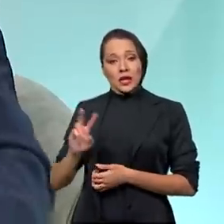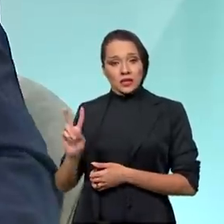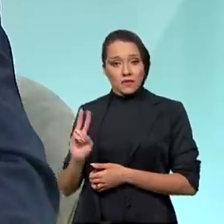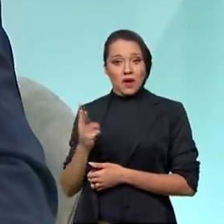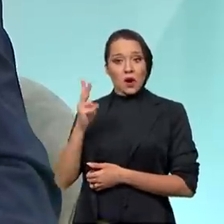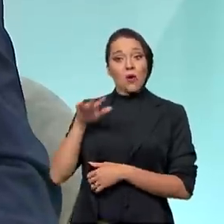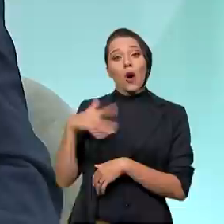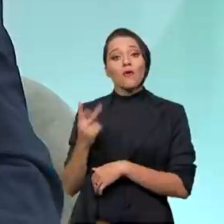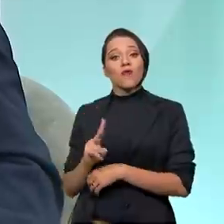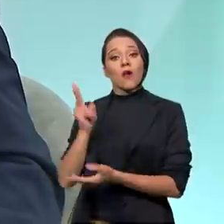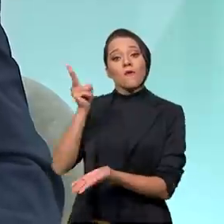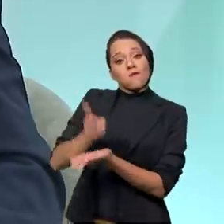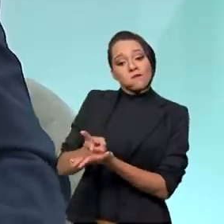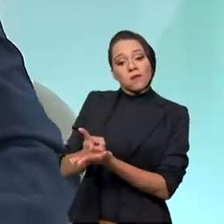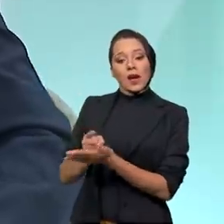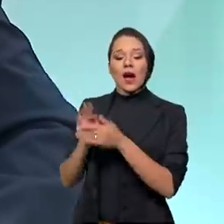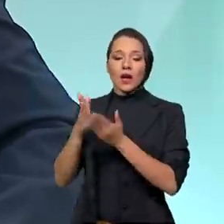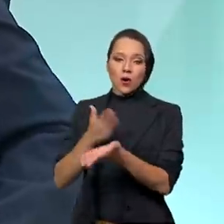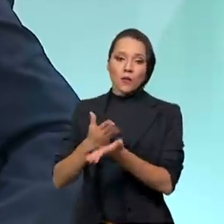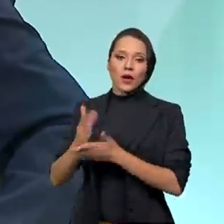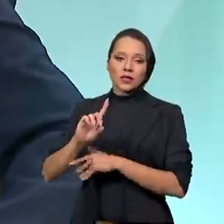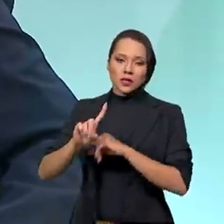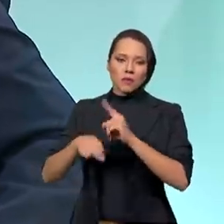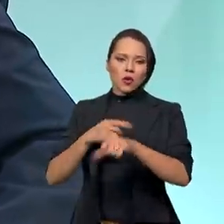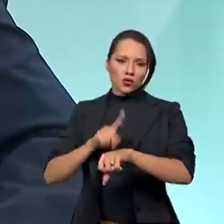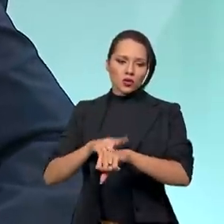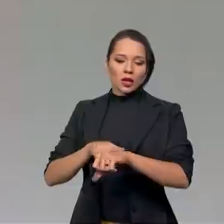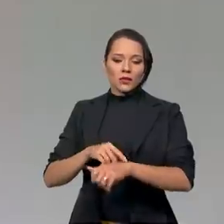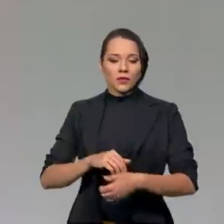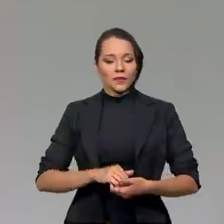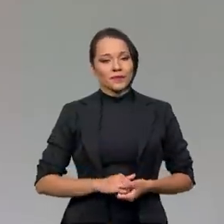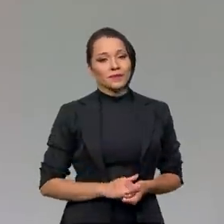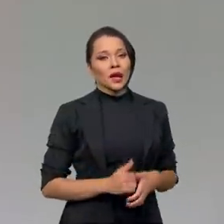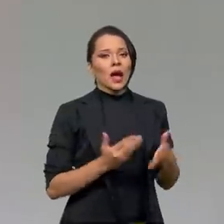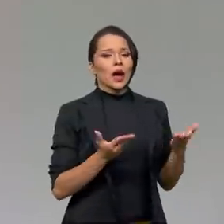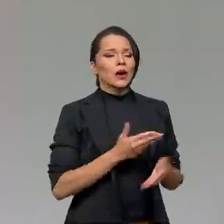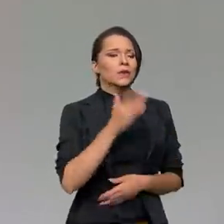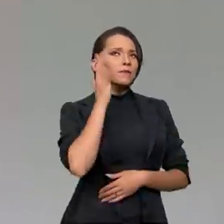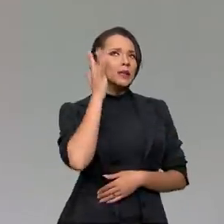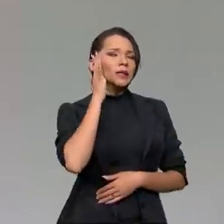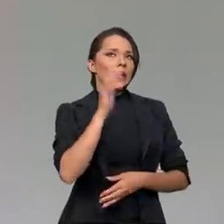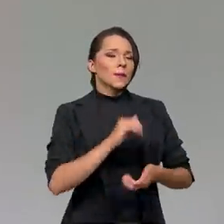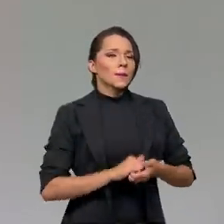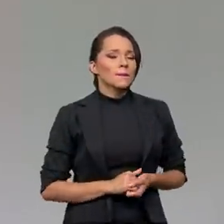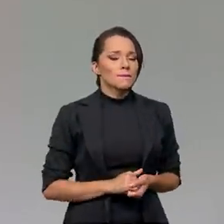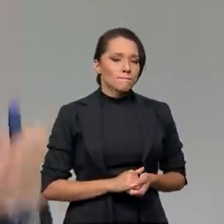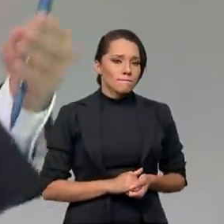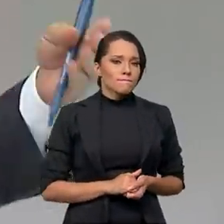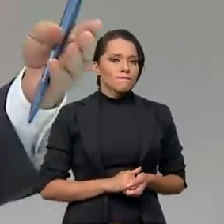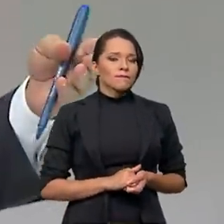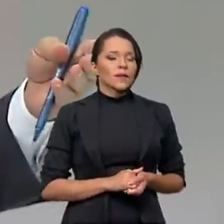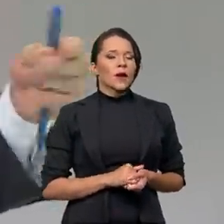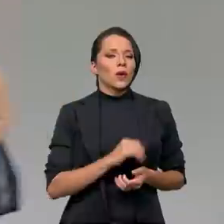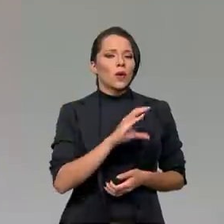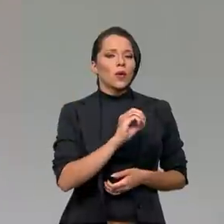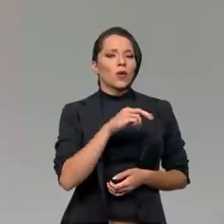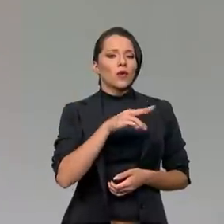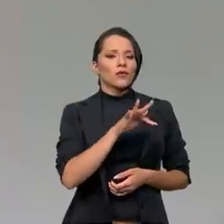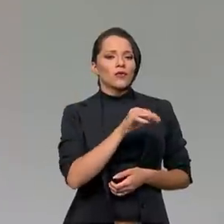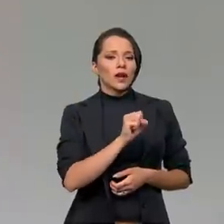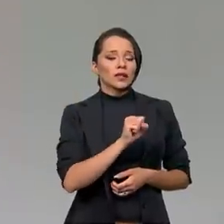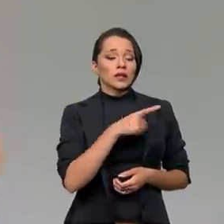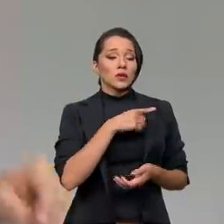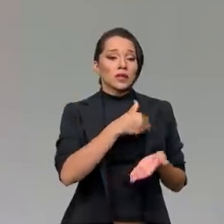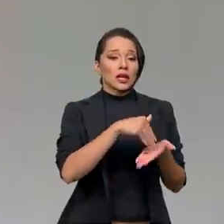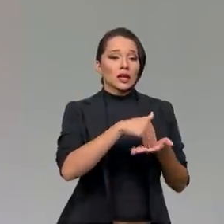Exatamente, né? E isso entra em vigor depois de um determinado tempo. Agora, imaginemos o seguinte, o CONFAS é formado pelos